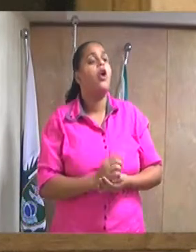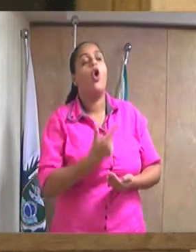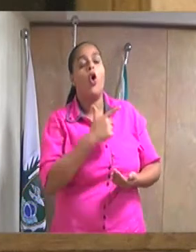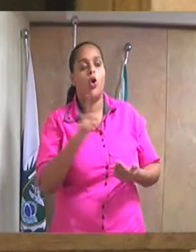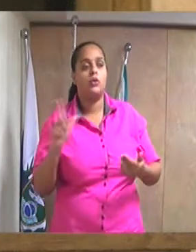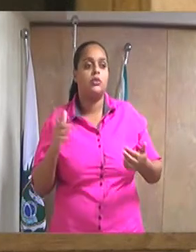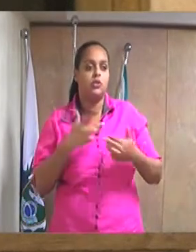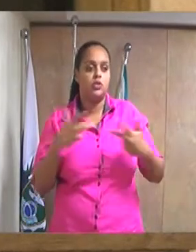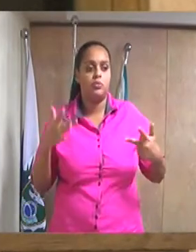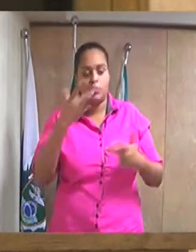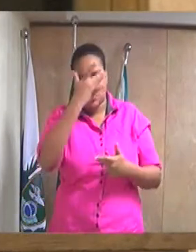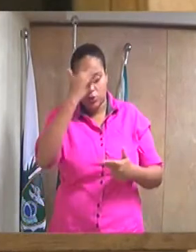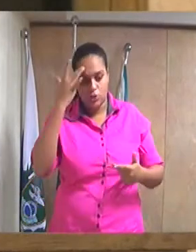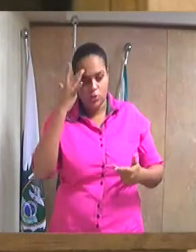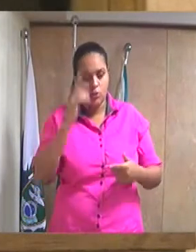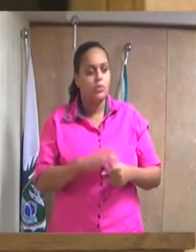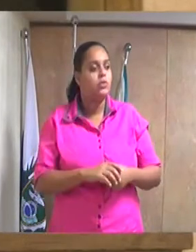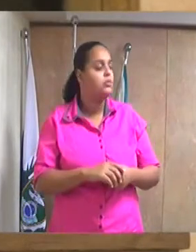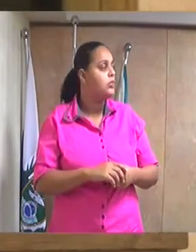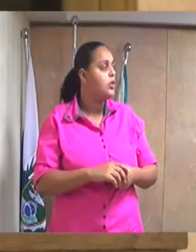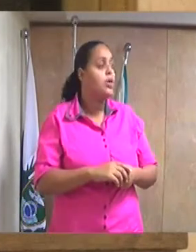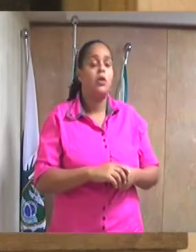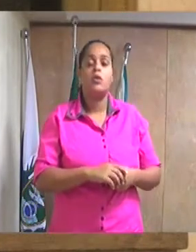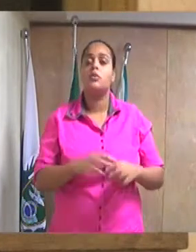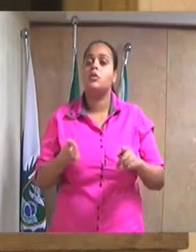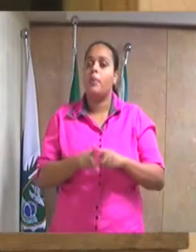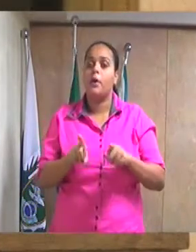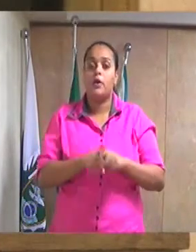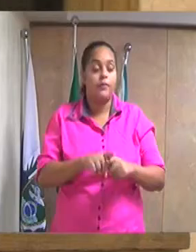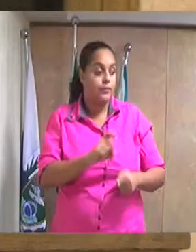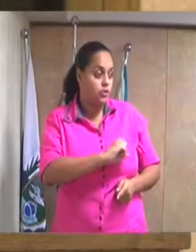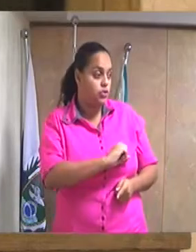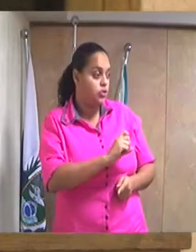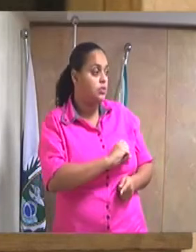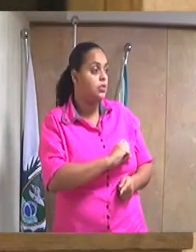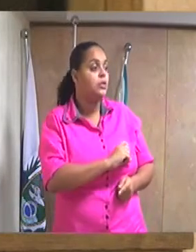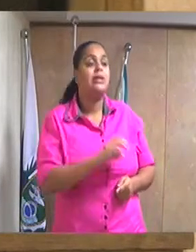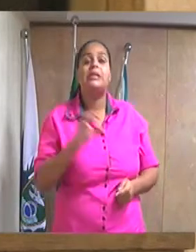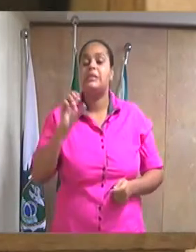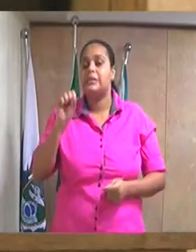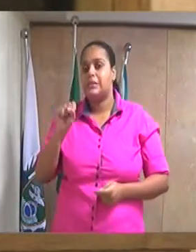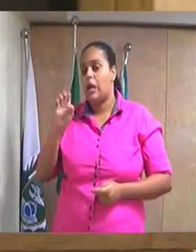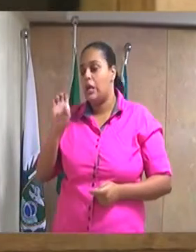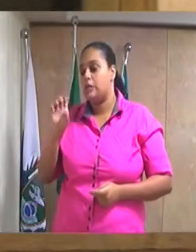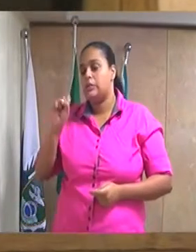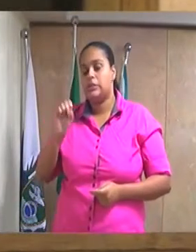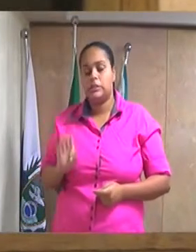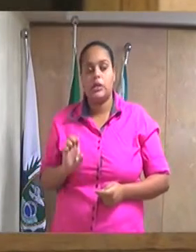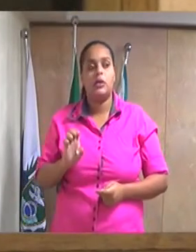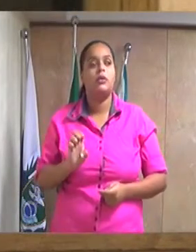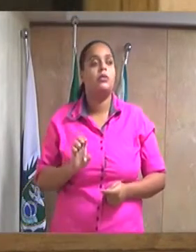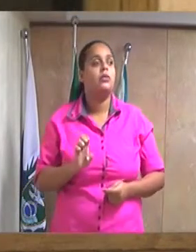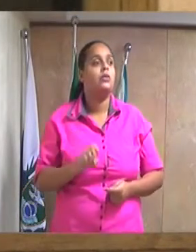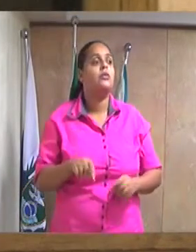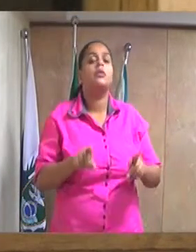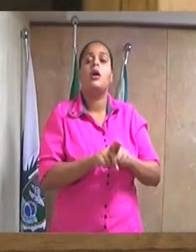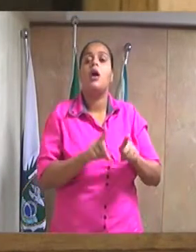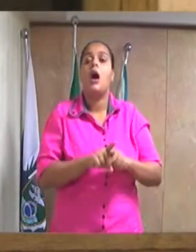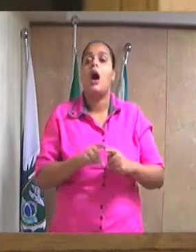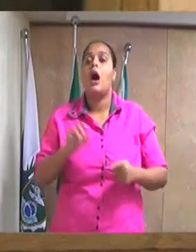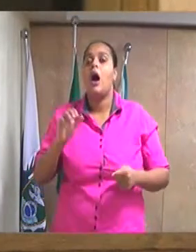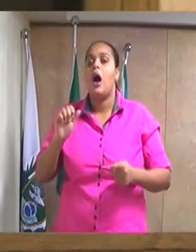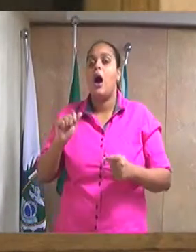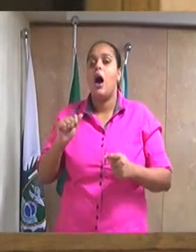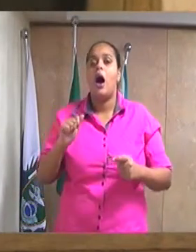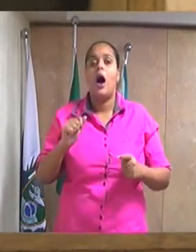conselhos até fiscalizadores, chamar também aqui o CEP, chamar a associação de funcionários,